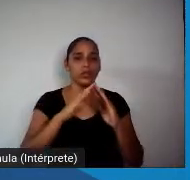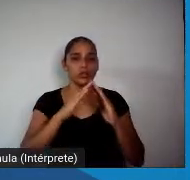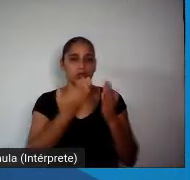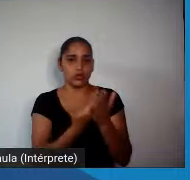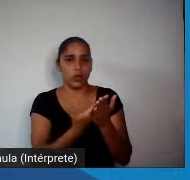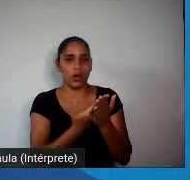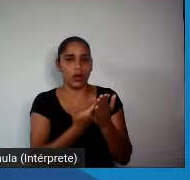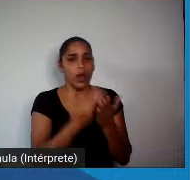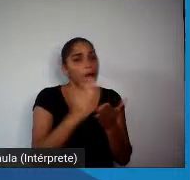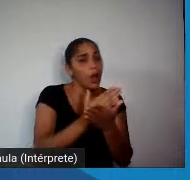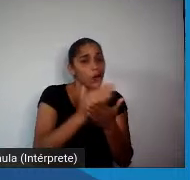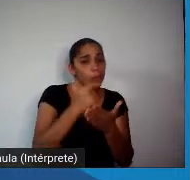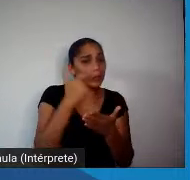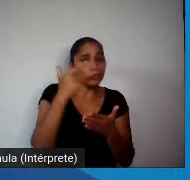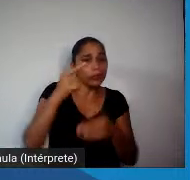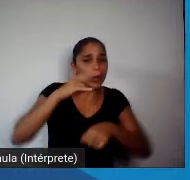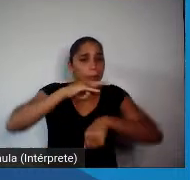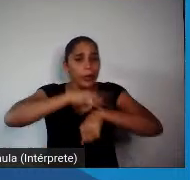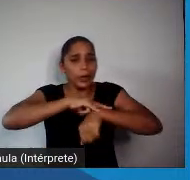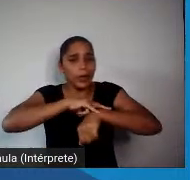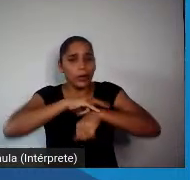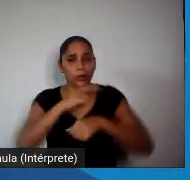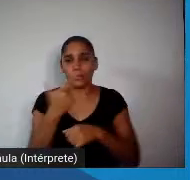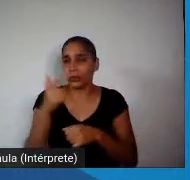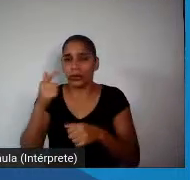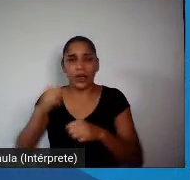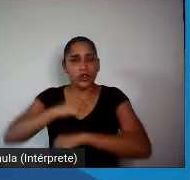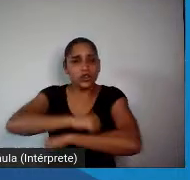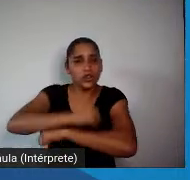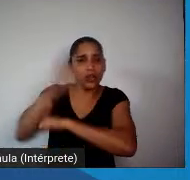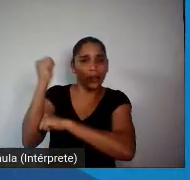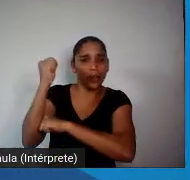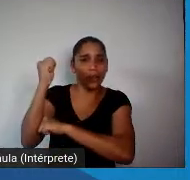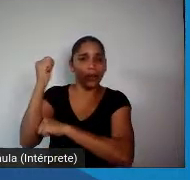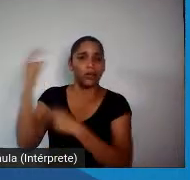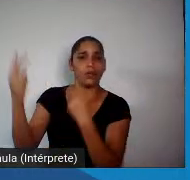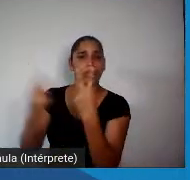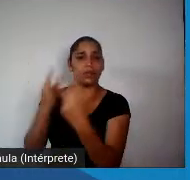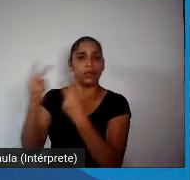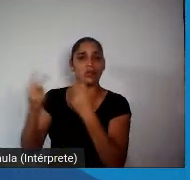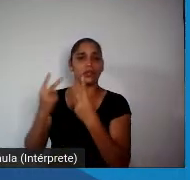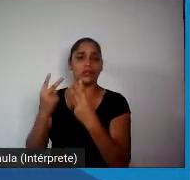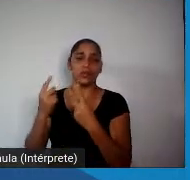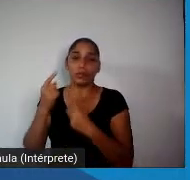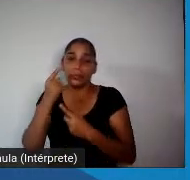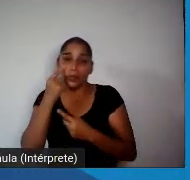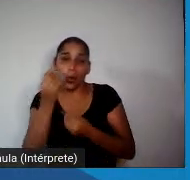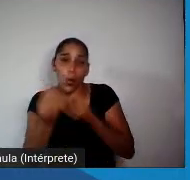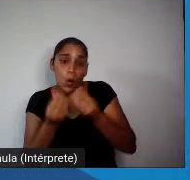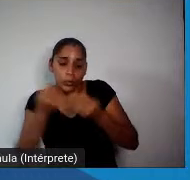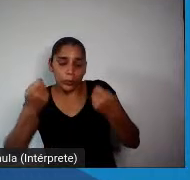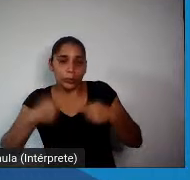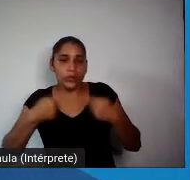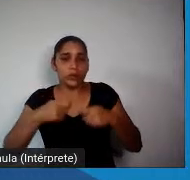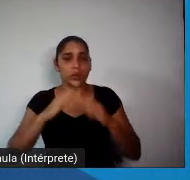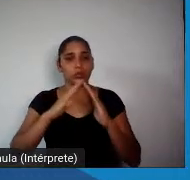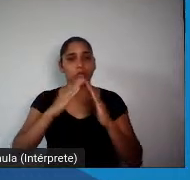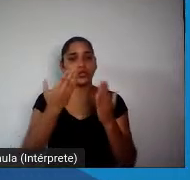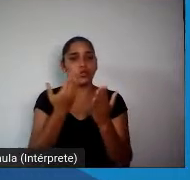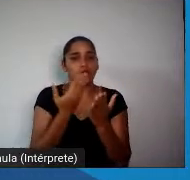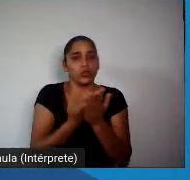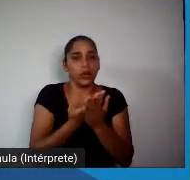janela adequada para a ventilação. Nós precisamos ter escolas que possam